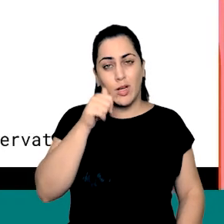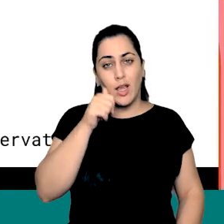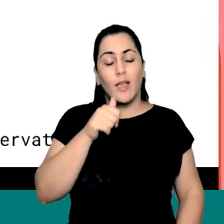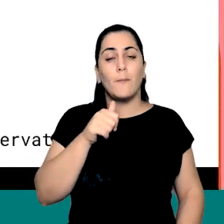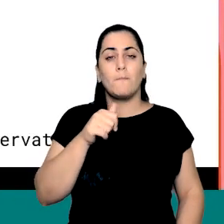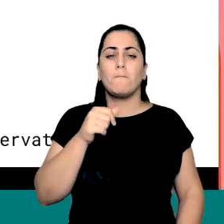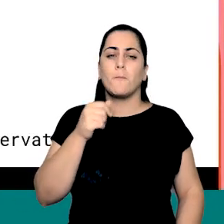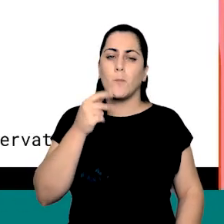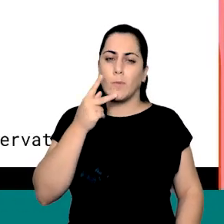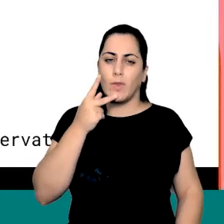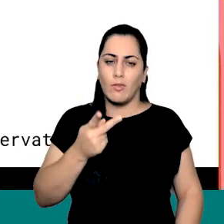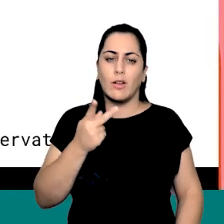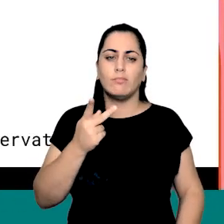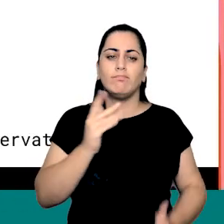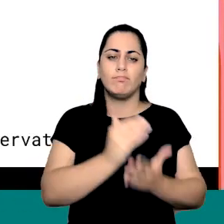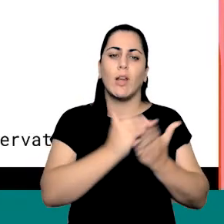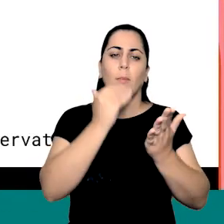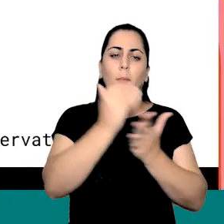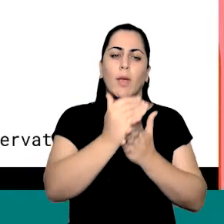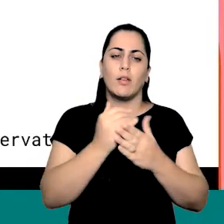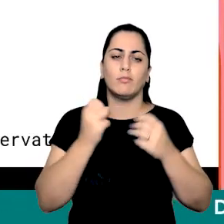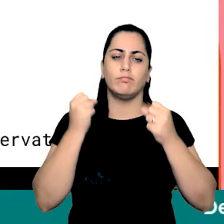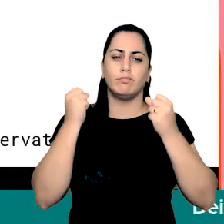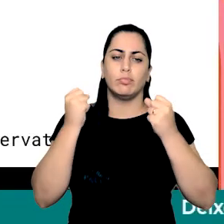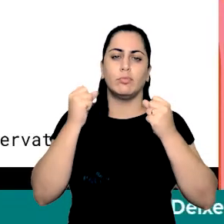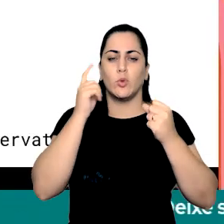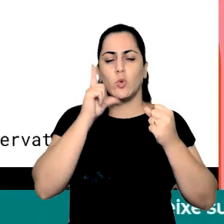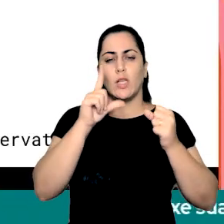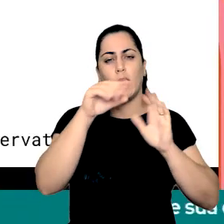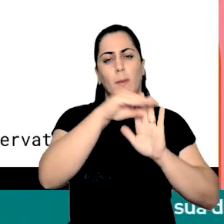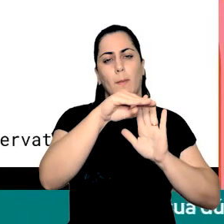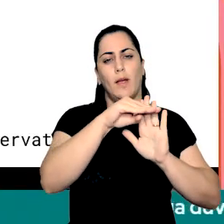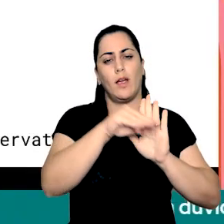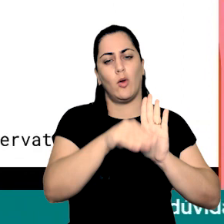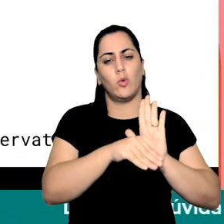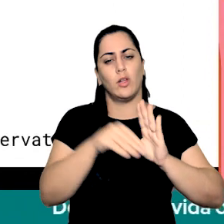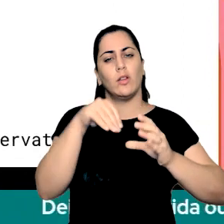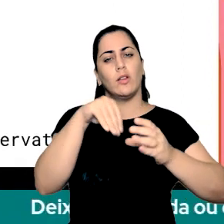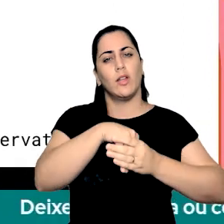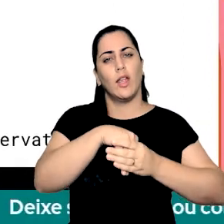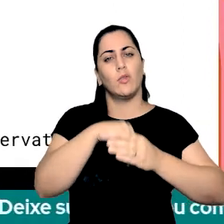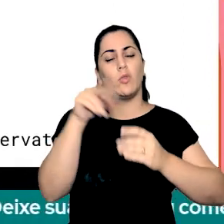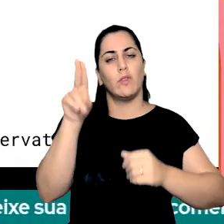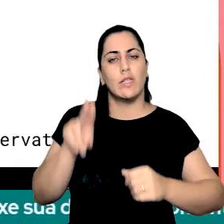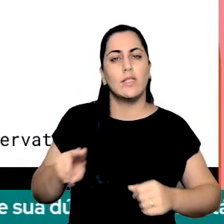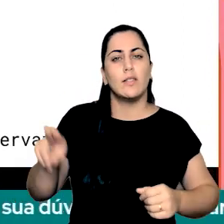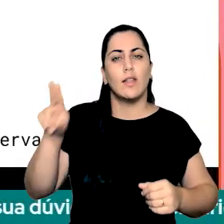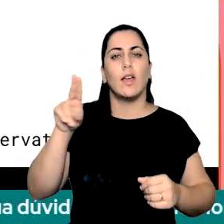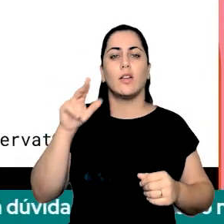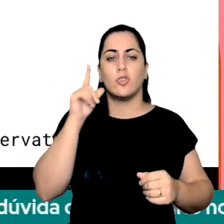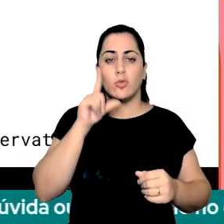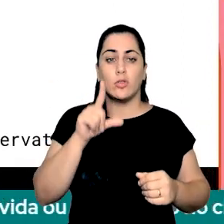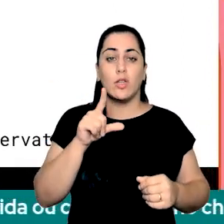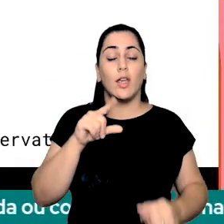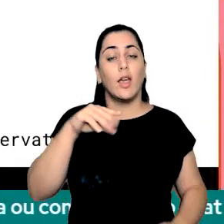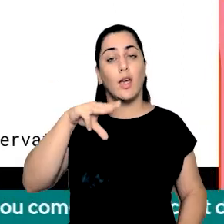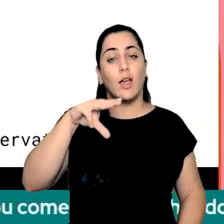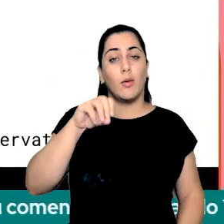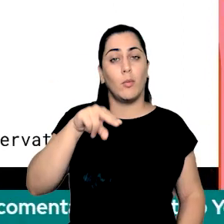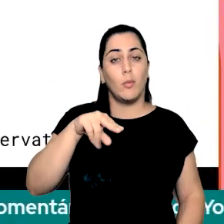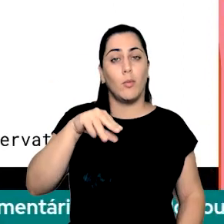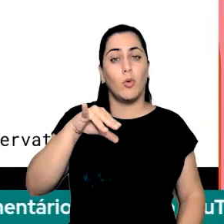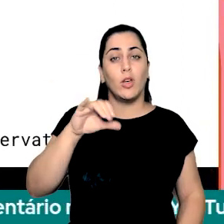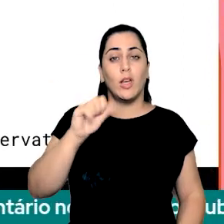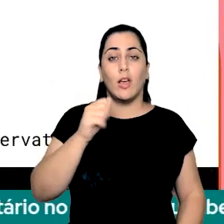bem e está cada vez mais se fortalecendo nas nossas pautas na universidade, está se aprimorando. Mônica falou de Adriana